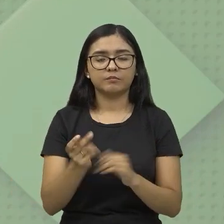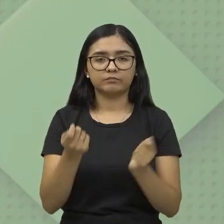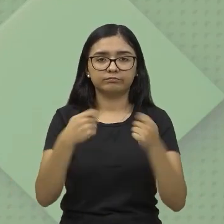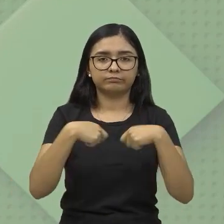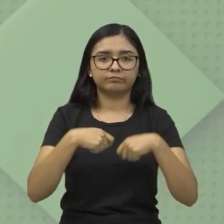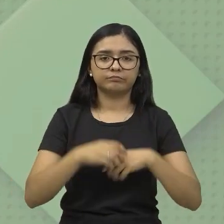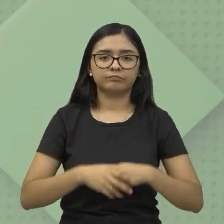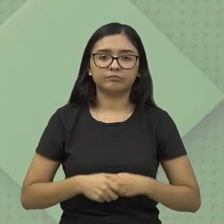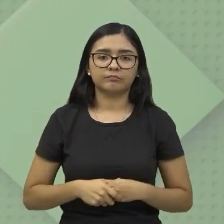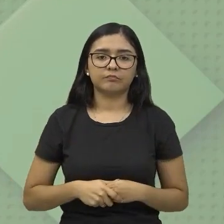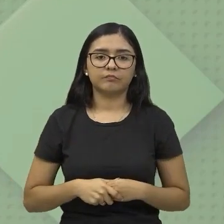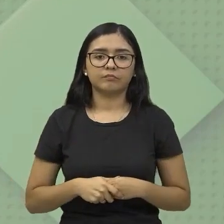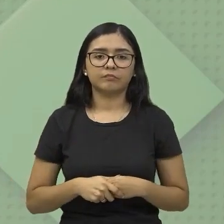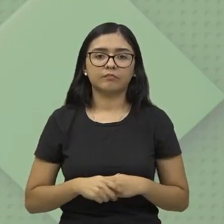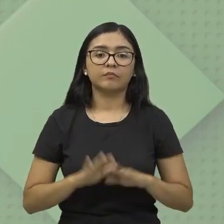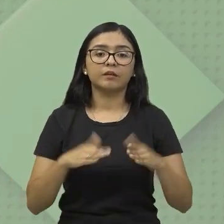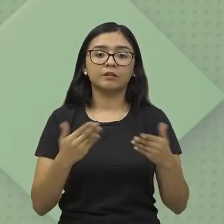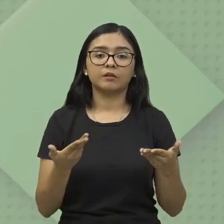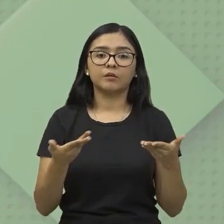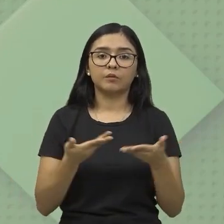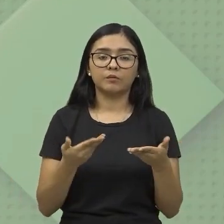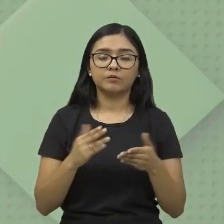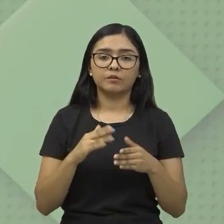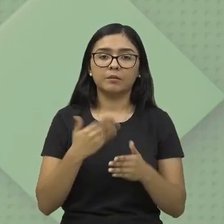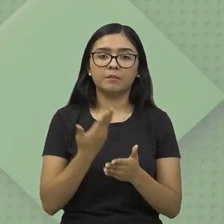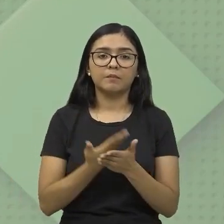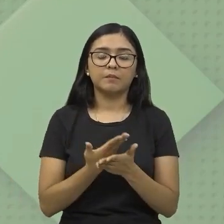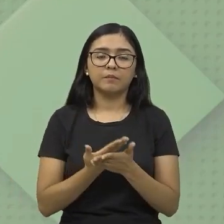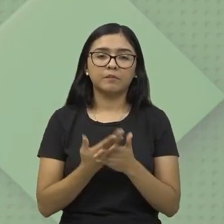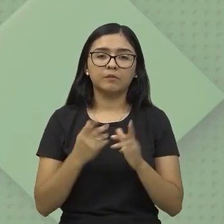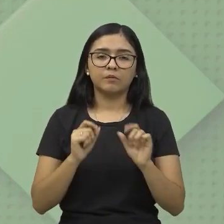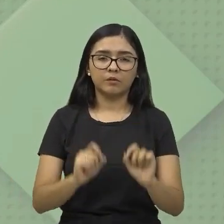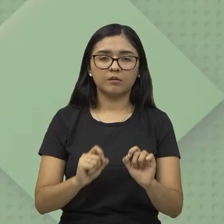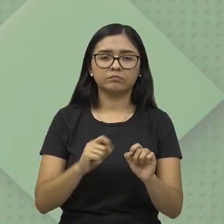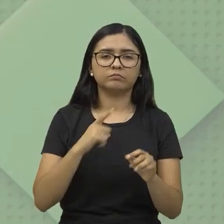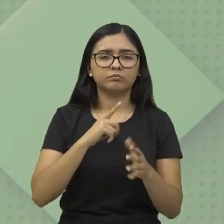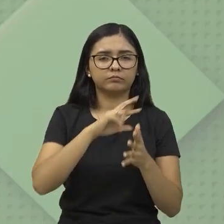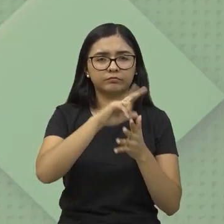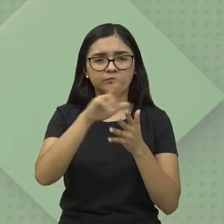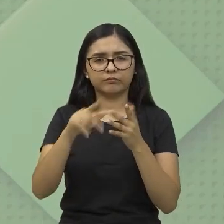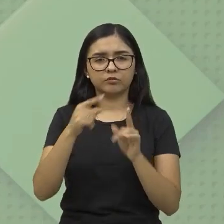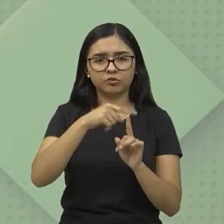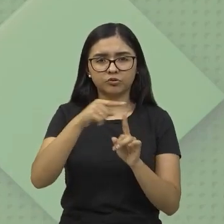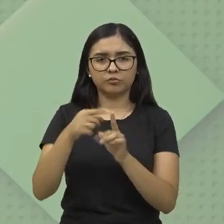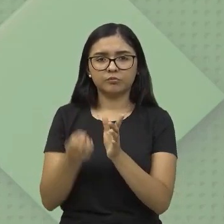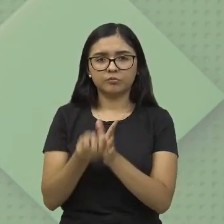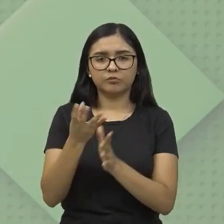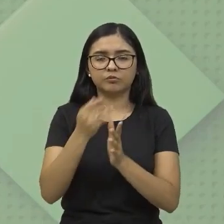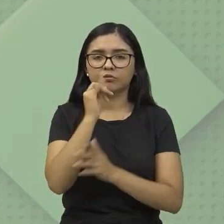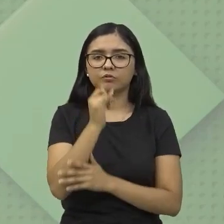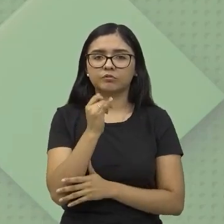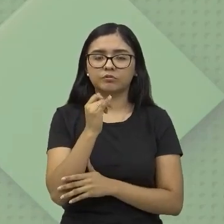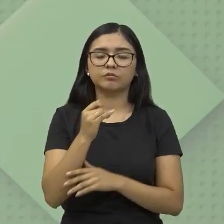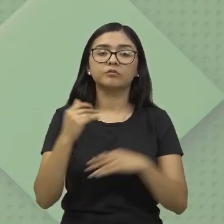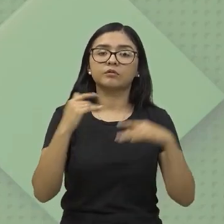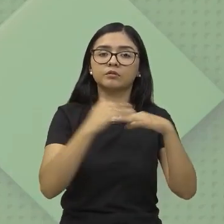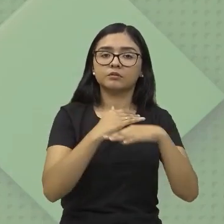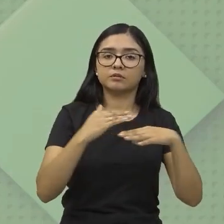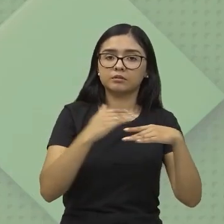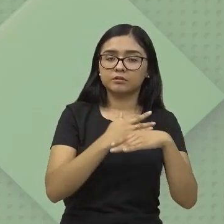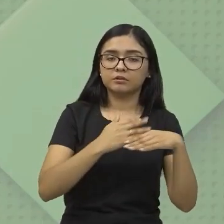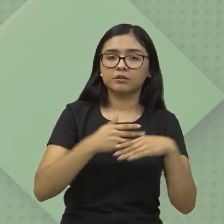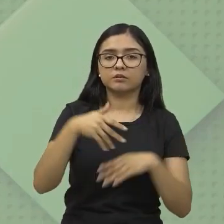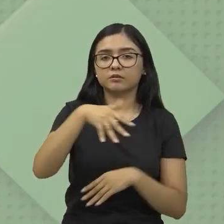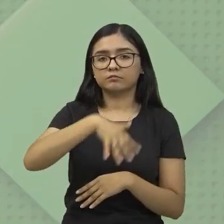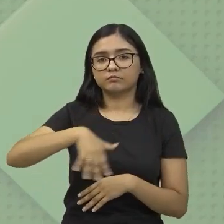aconteça. Ou seja, nós aprendemos aí, né, que existem diversas formas de gerar energia na nossa cidade, na nossa